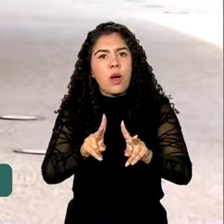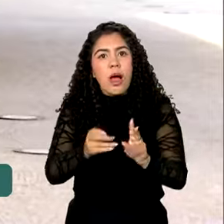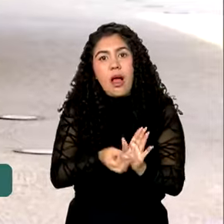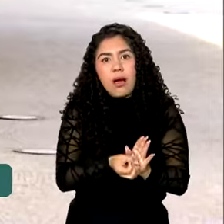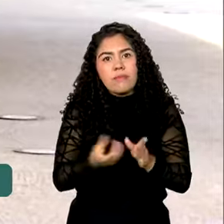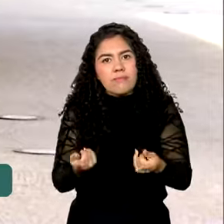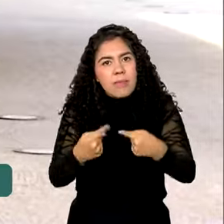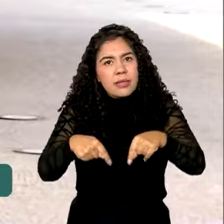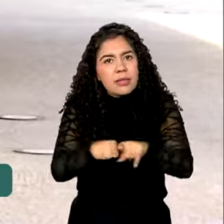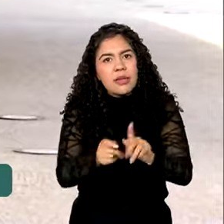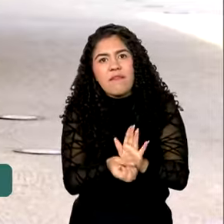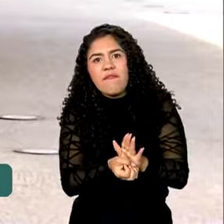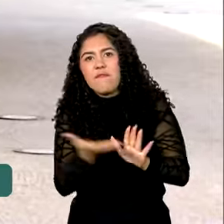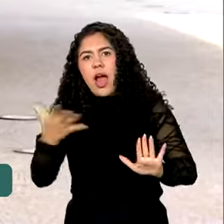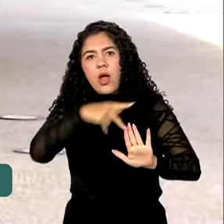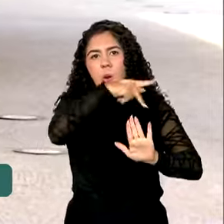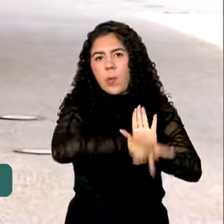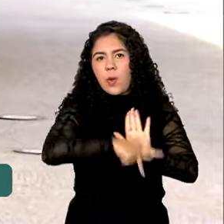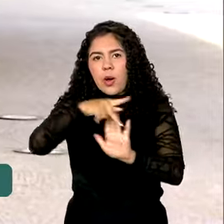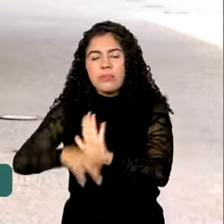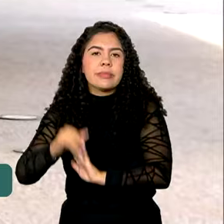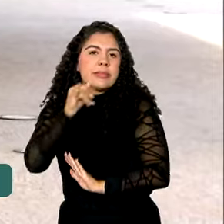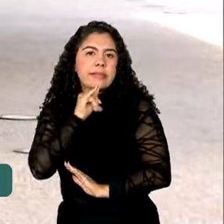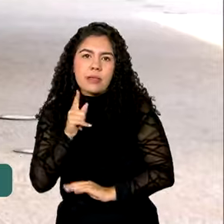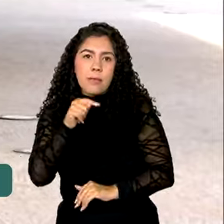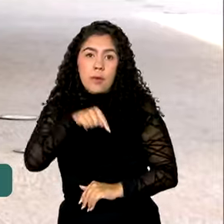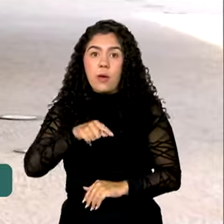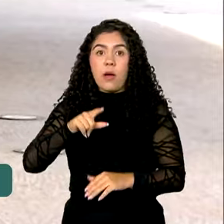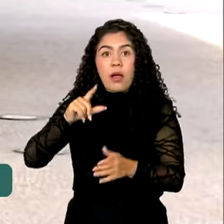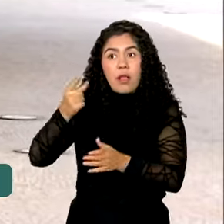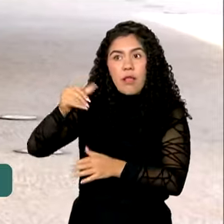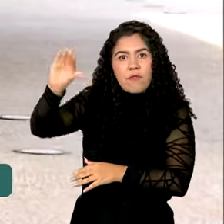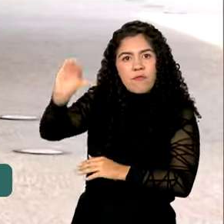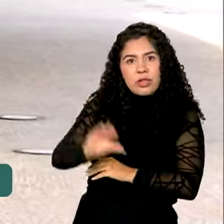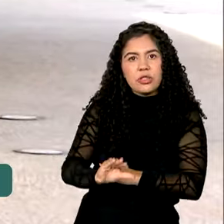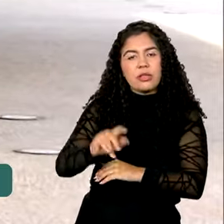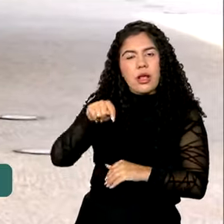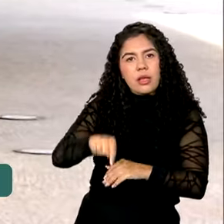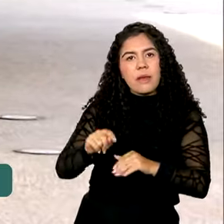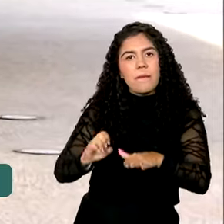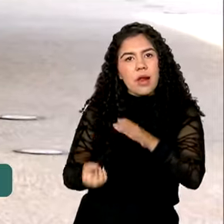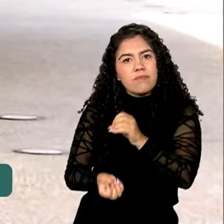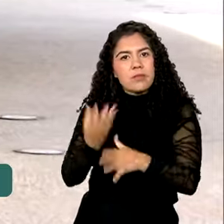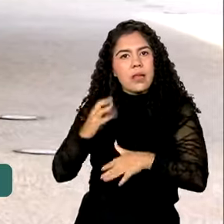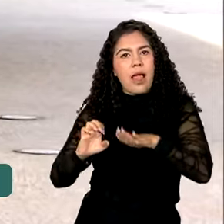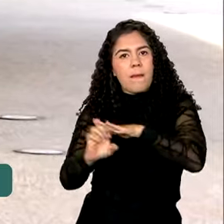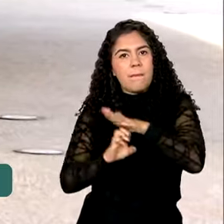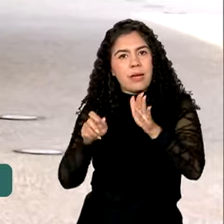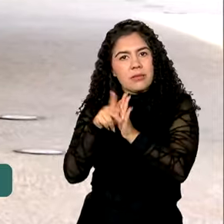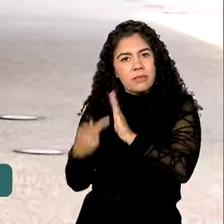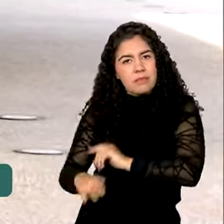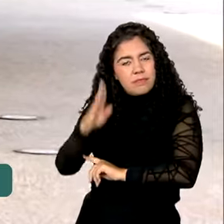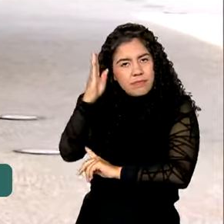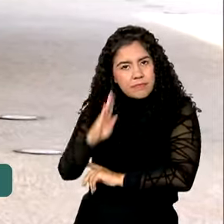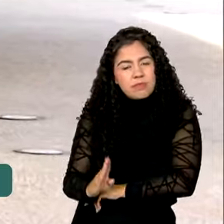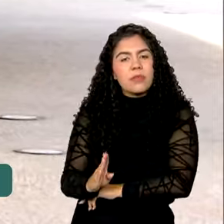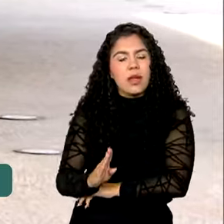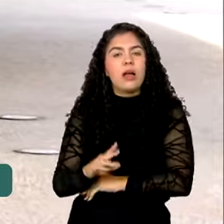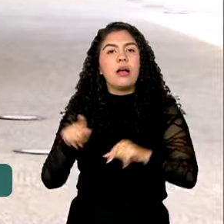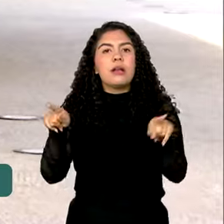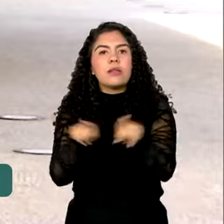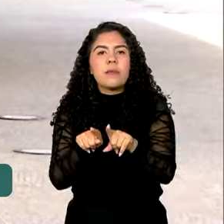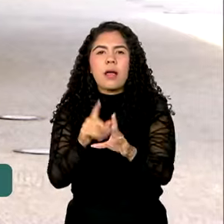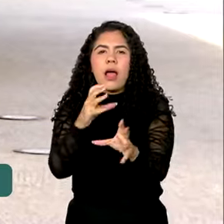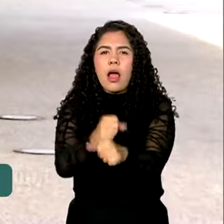projetos de investimentos de empresas brasileiras no país vizinho. E a província de Buenos Aires representa cerca de